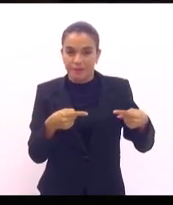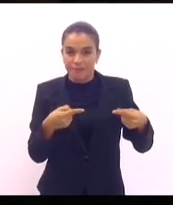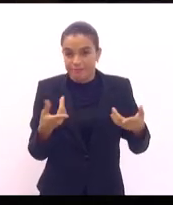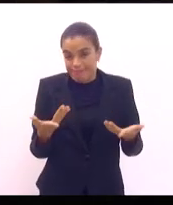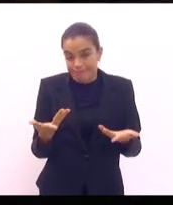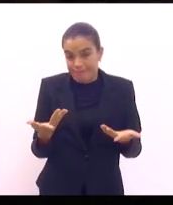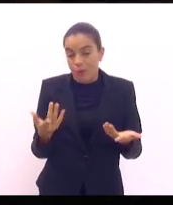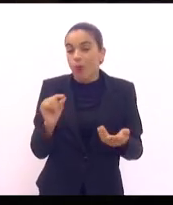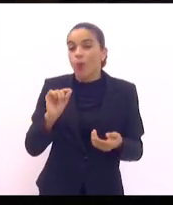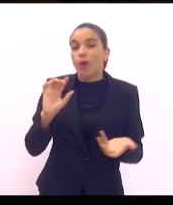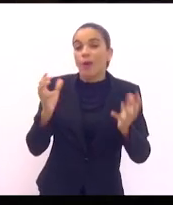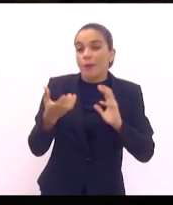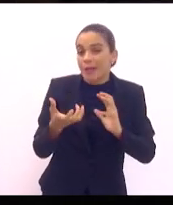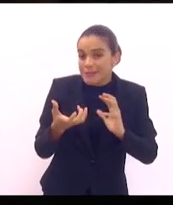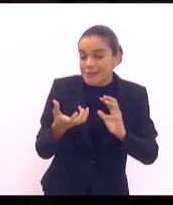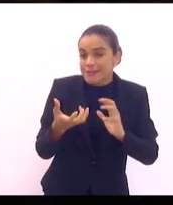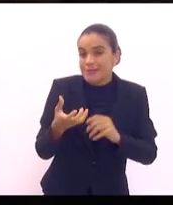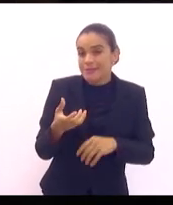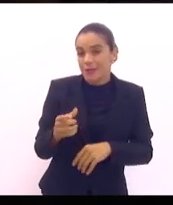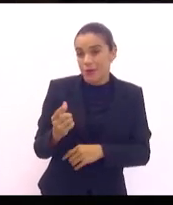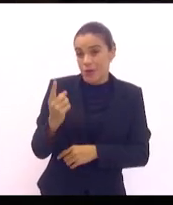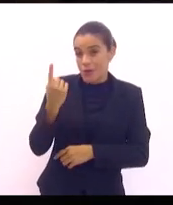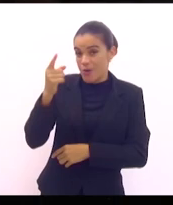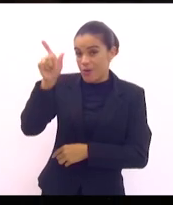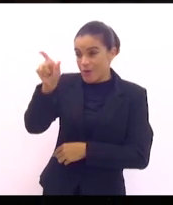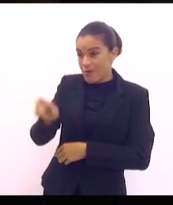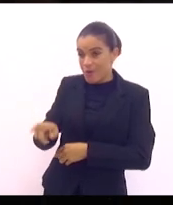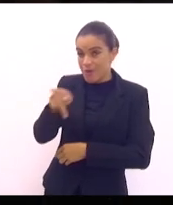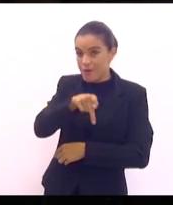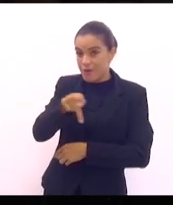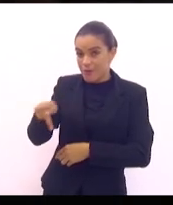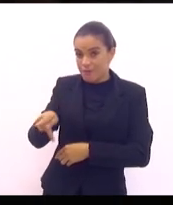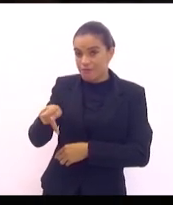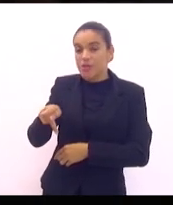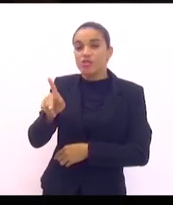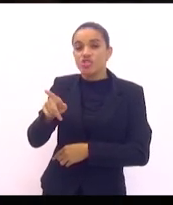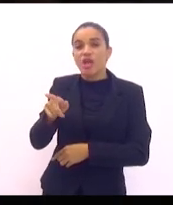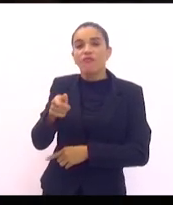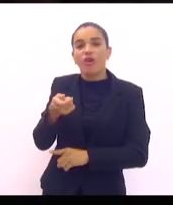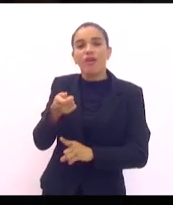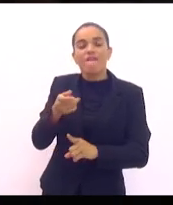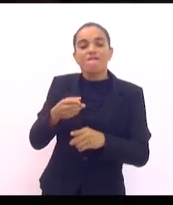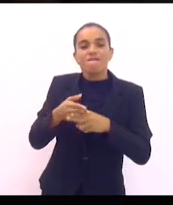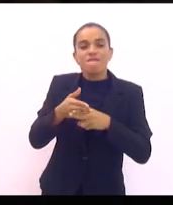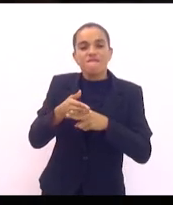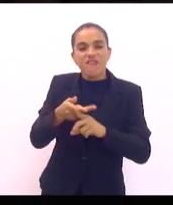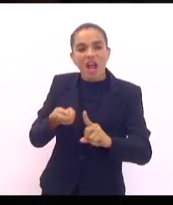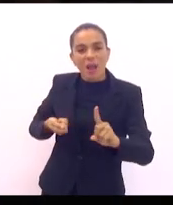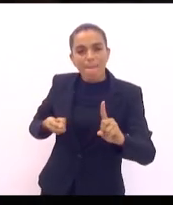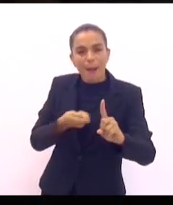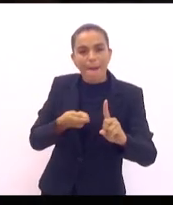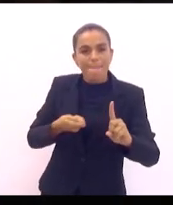Concomitantemente, um professor já foi esfaqueado na França